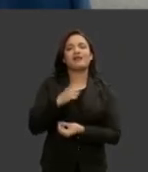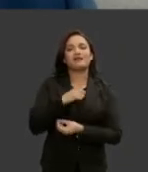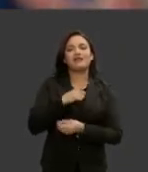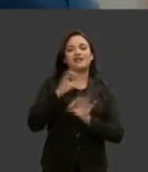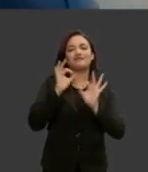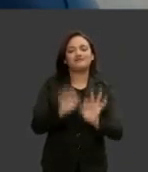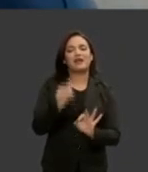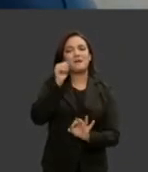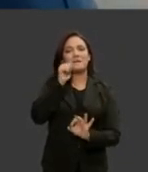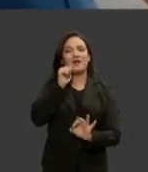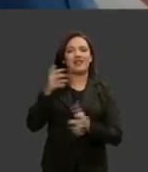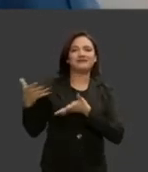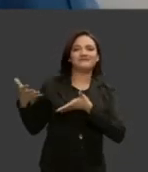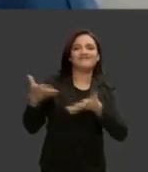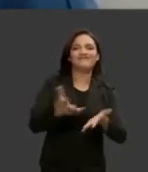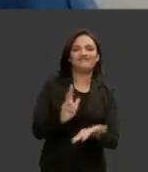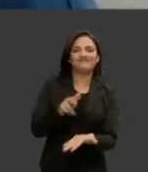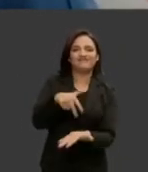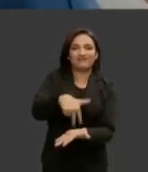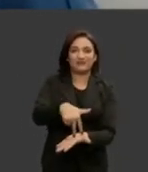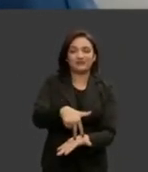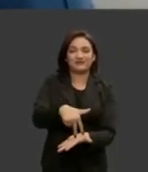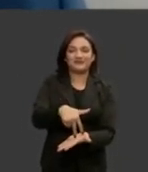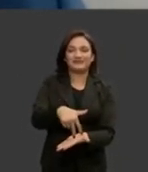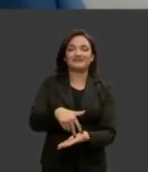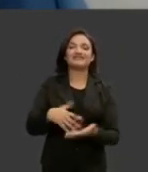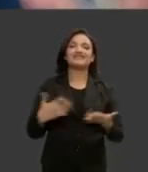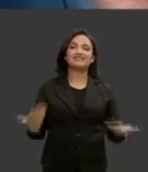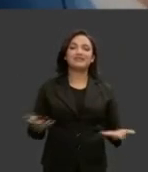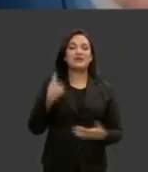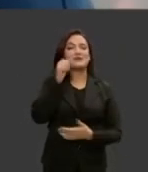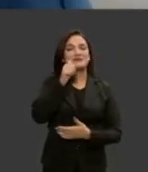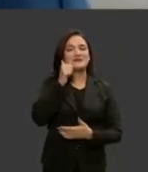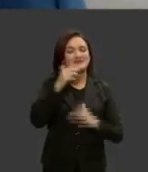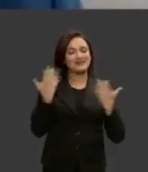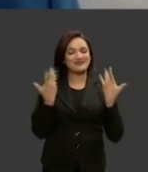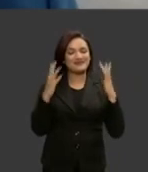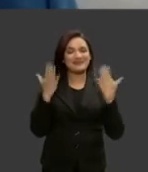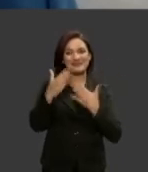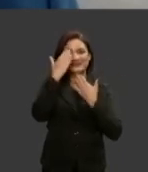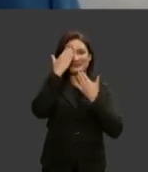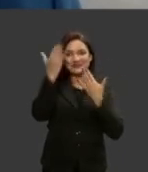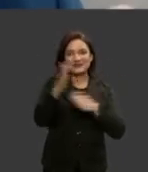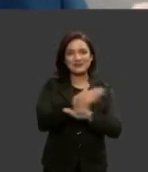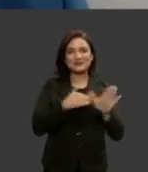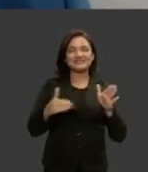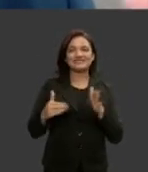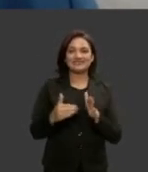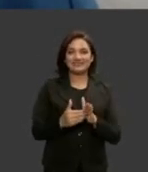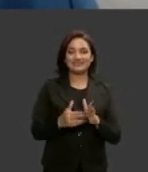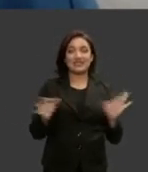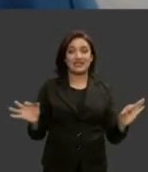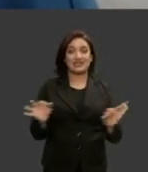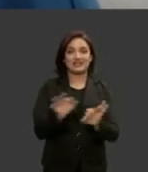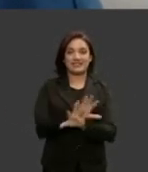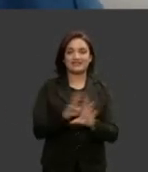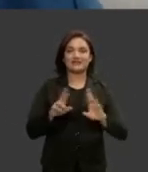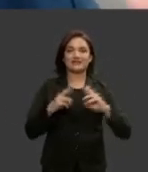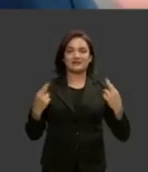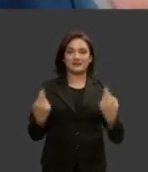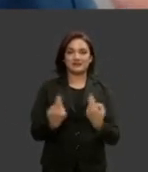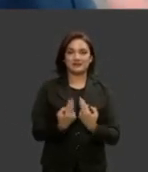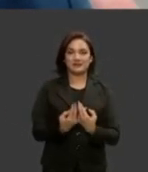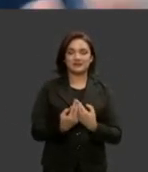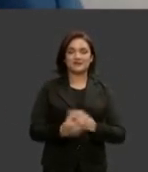da mulher as mulheres vivamos este grande dia muito obrigado a todos declaro encerrado